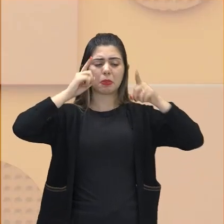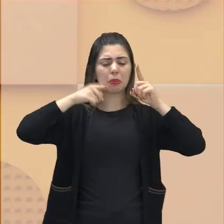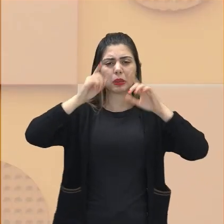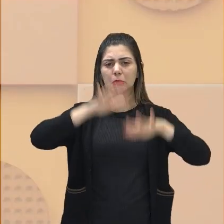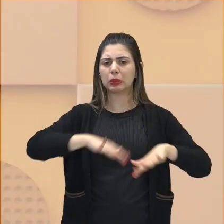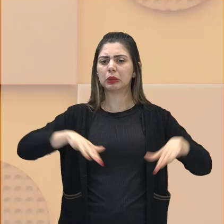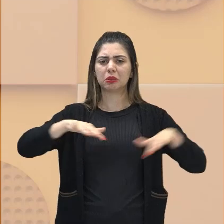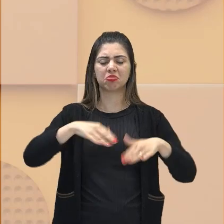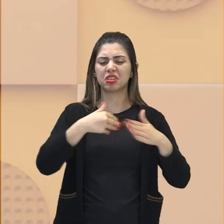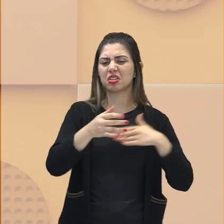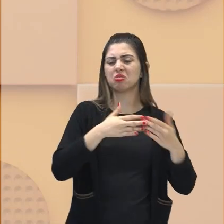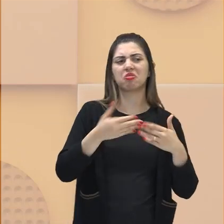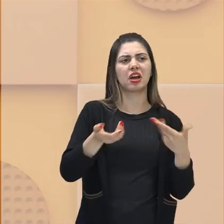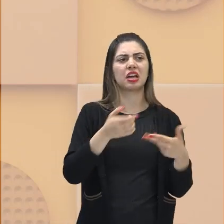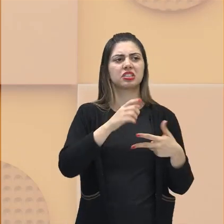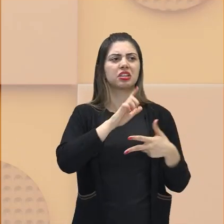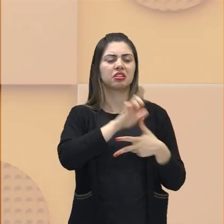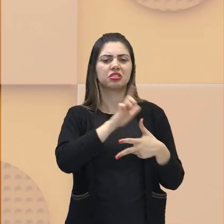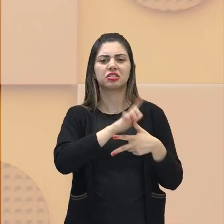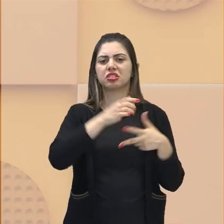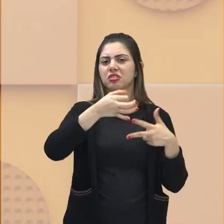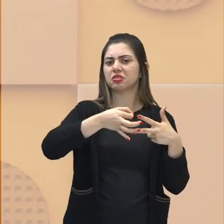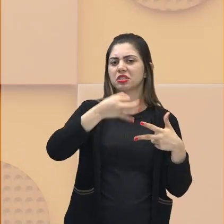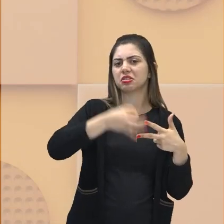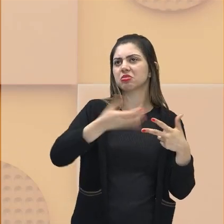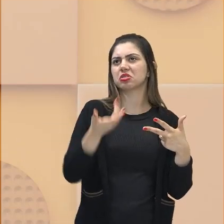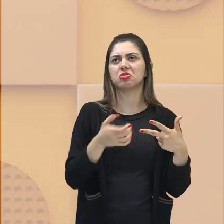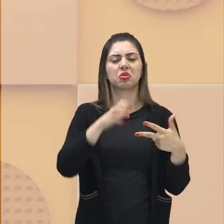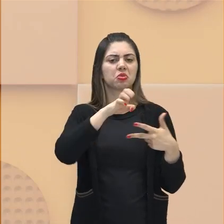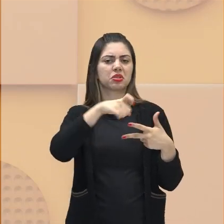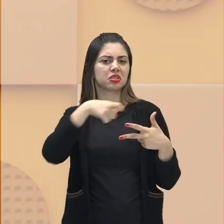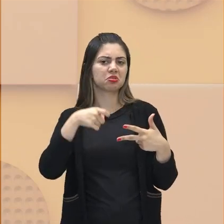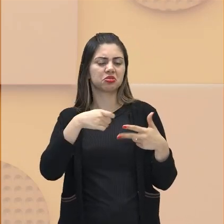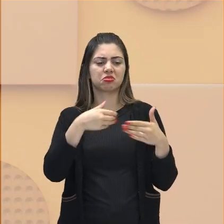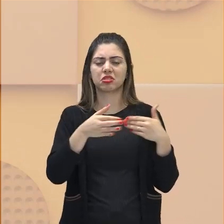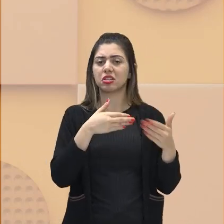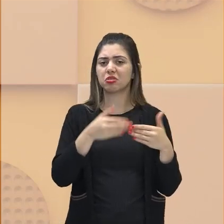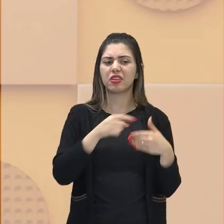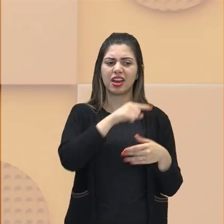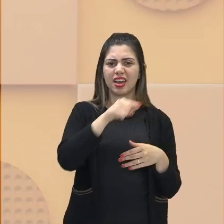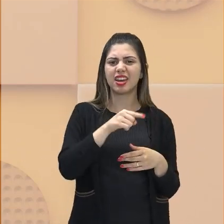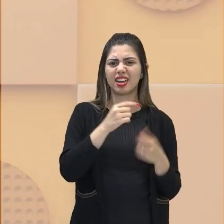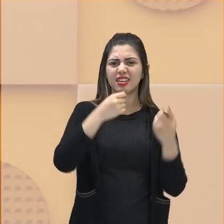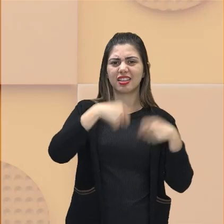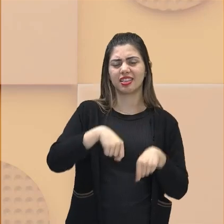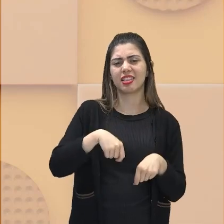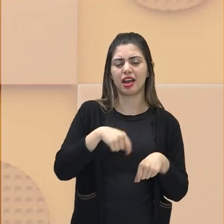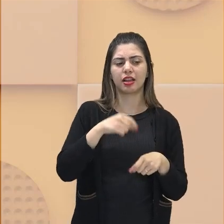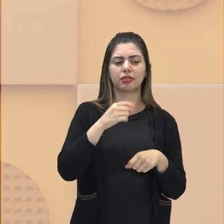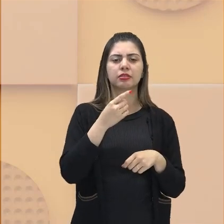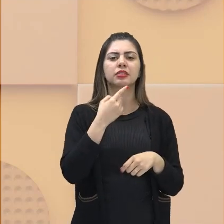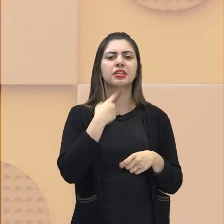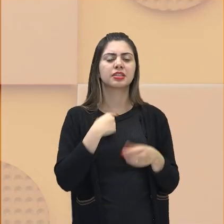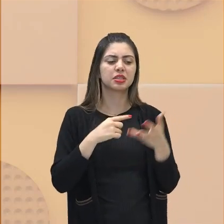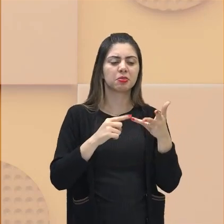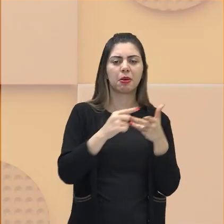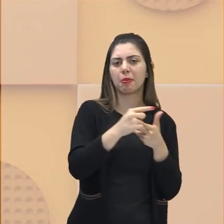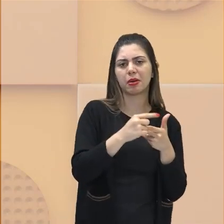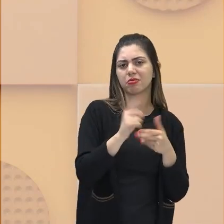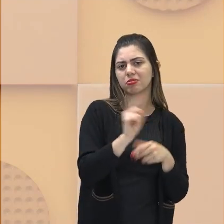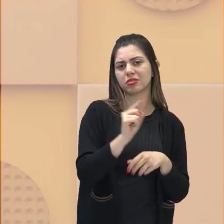faz o poder executivo, o legislativo e o judiciário. Eles não estavam ali para, de fato, fazer valer o que cada pasta deveria.